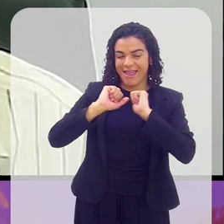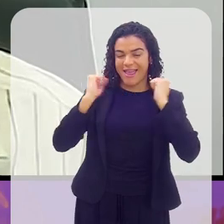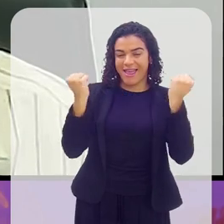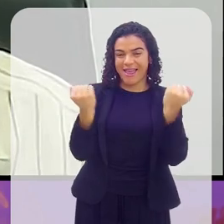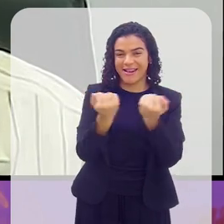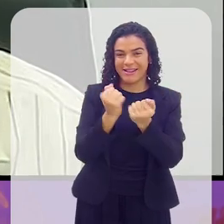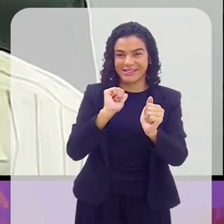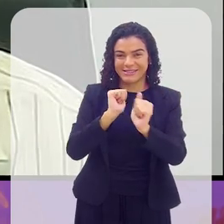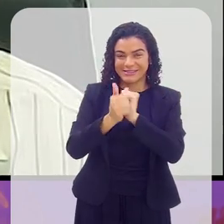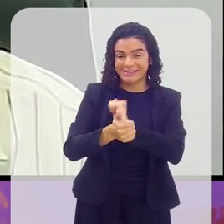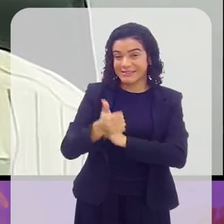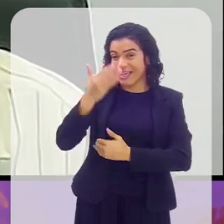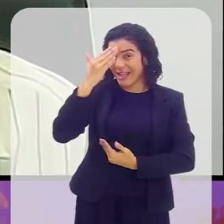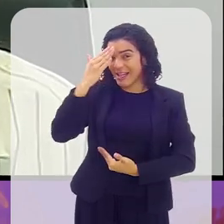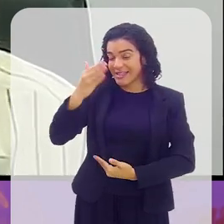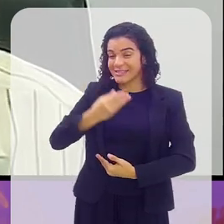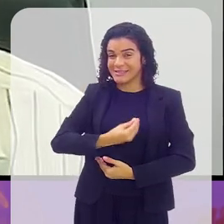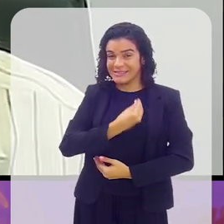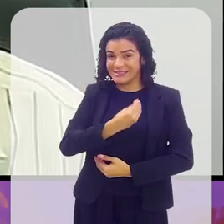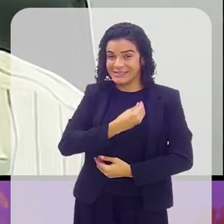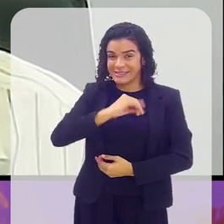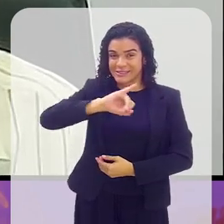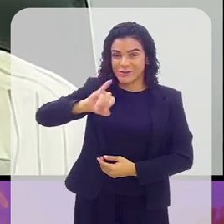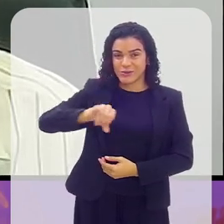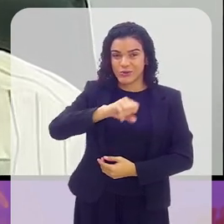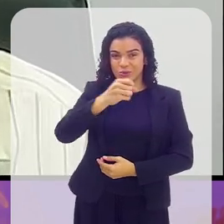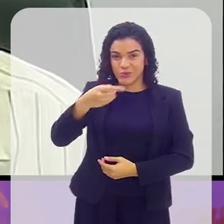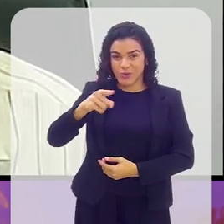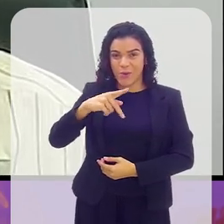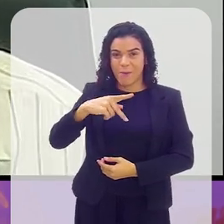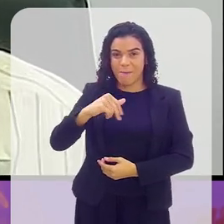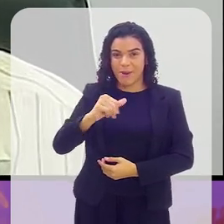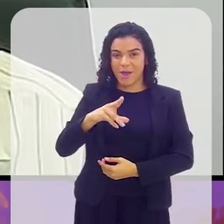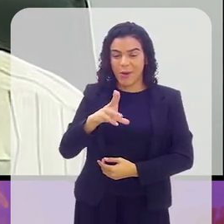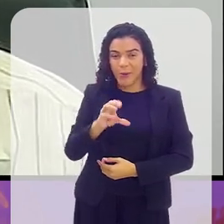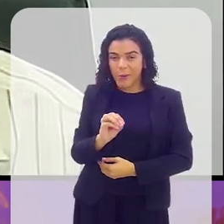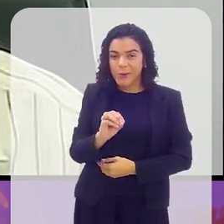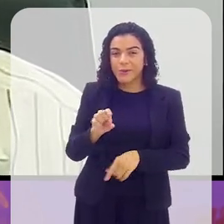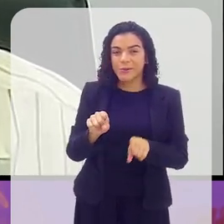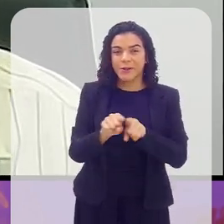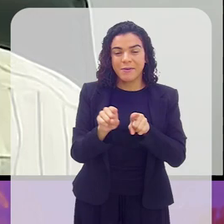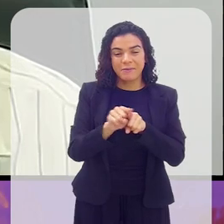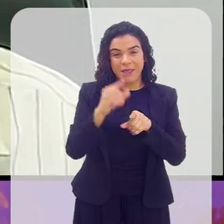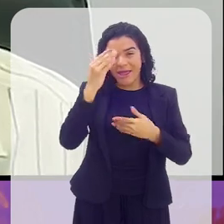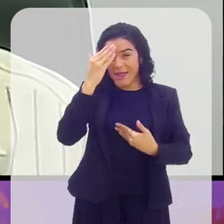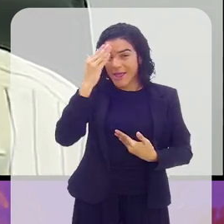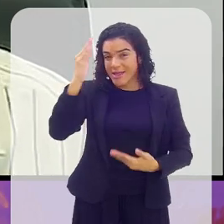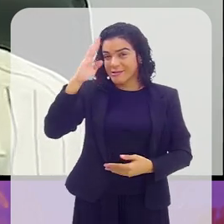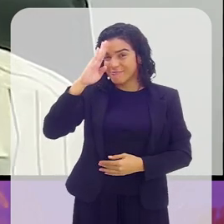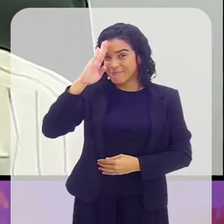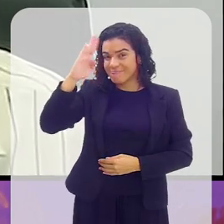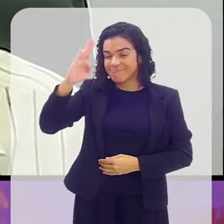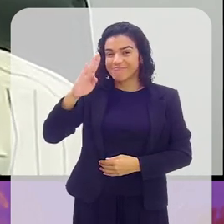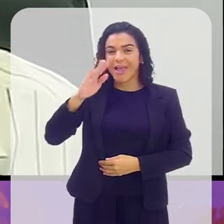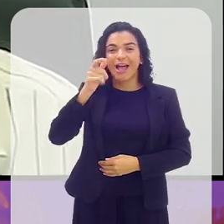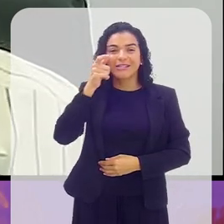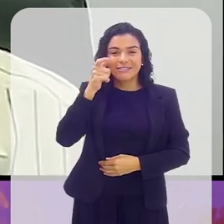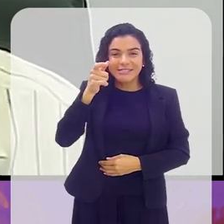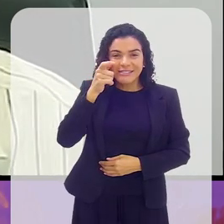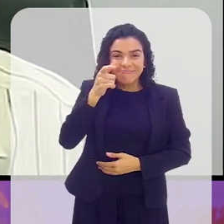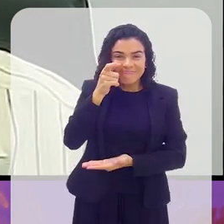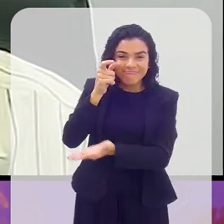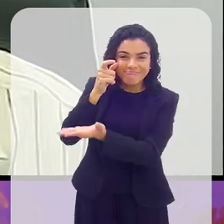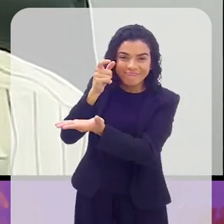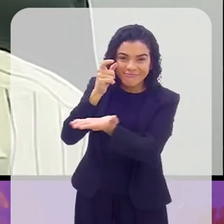Arena Esportiva. Agradeço muito a presença do João Paulo e agradeço